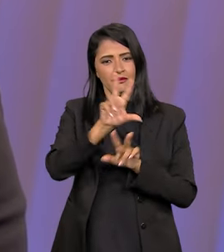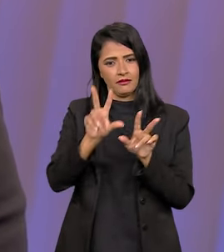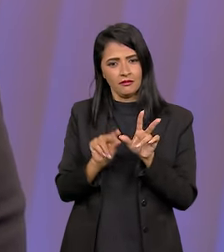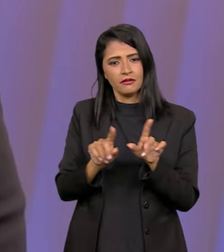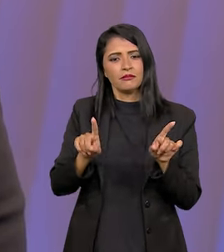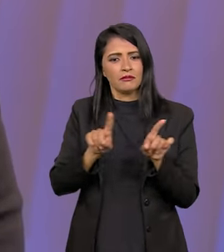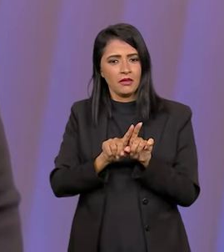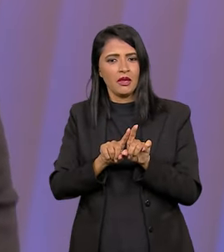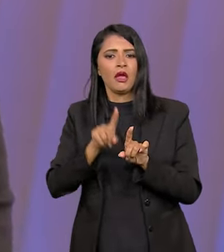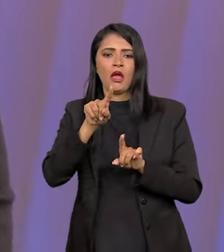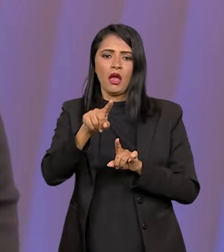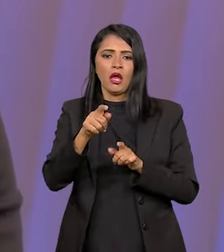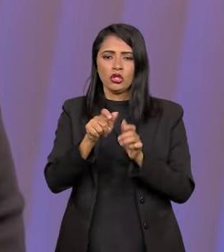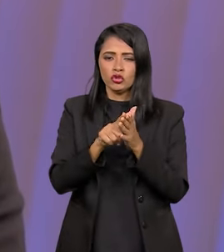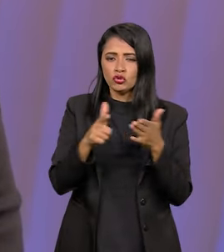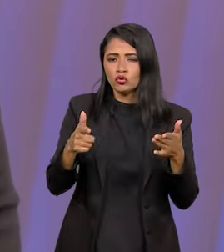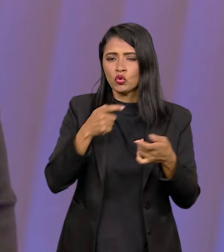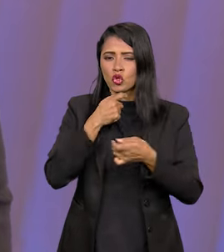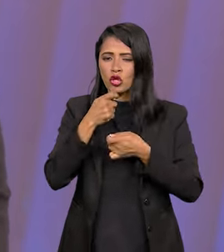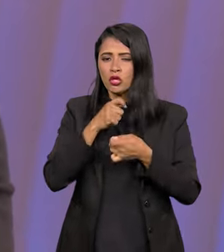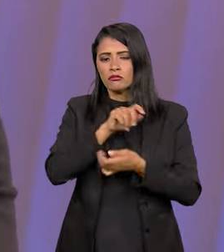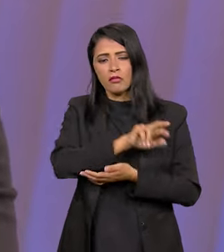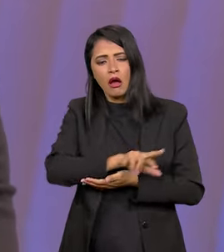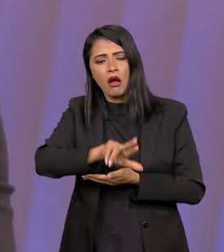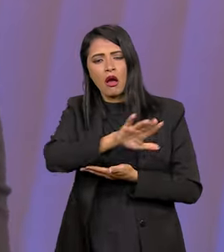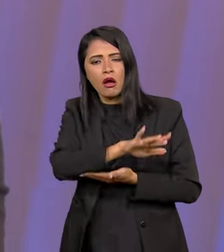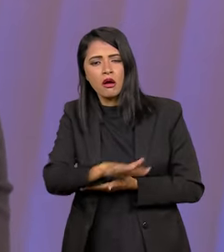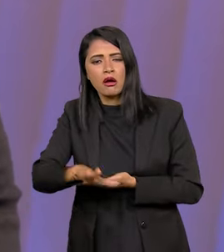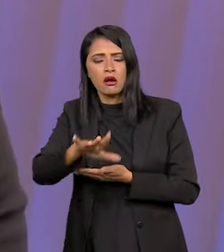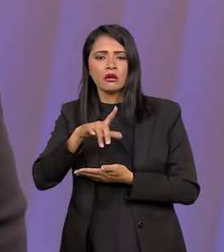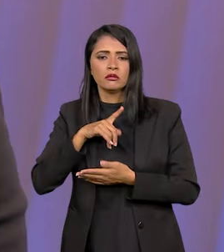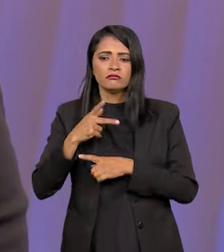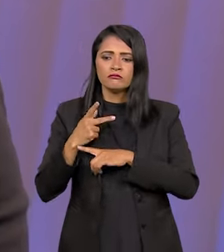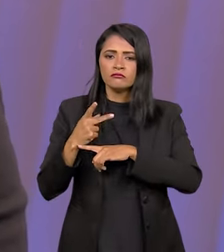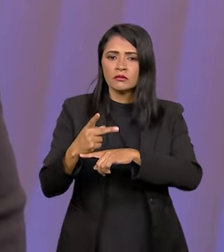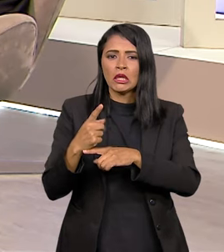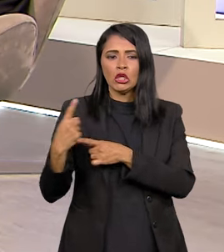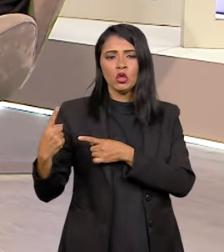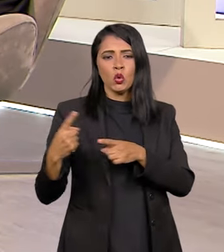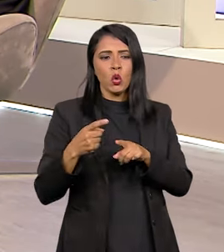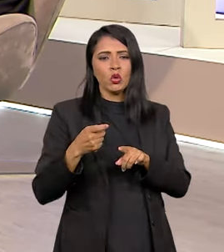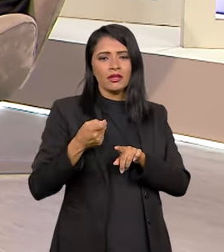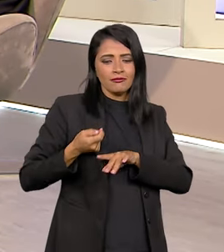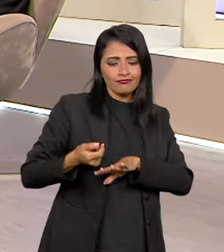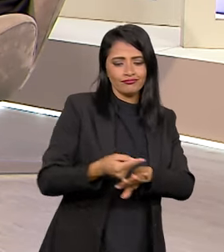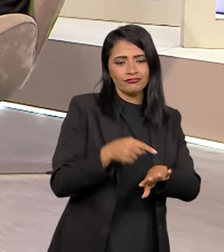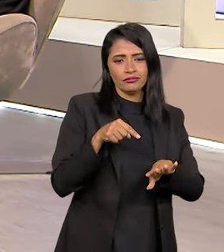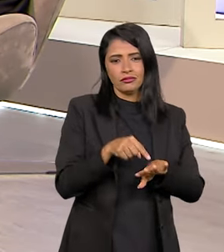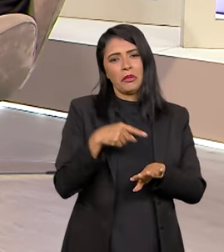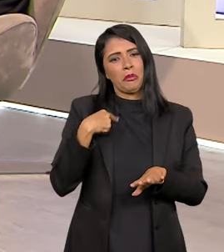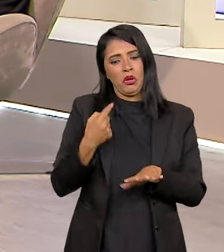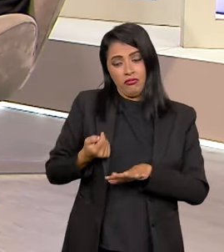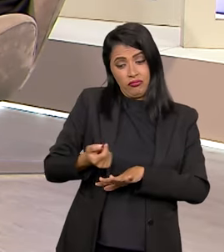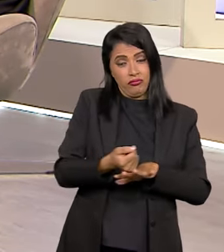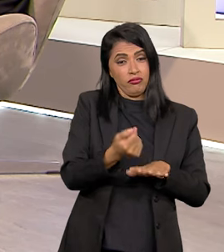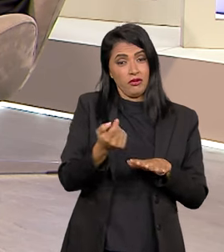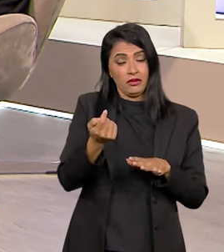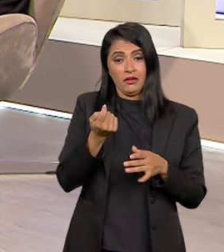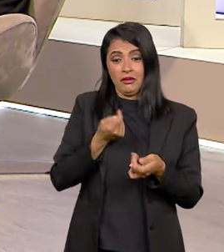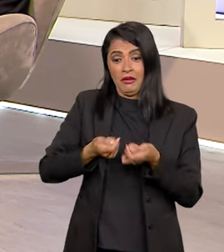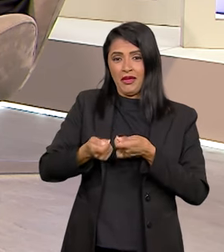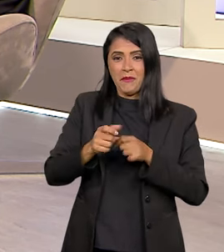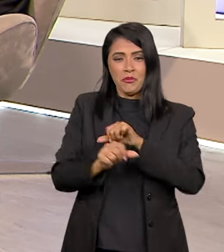TV Brasil, no canal do jornalismo, em todas as áreas, a gente busca o combate à desinformação.